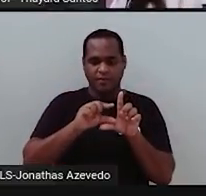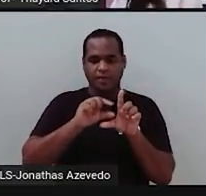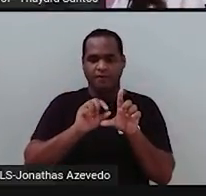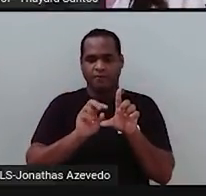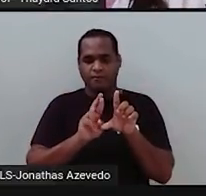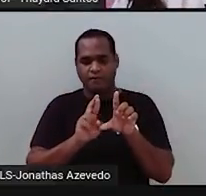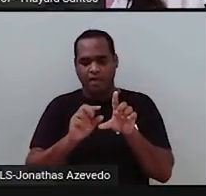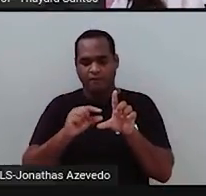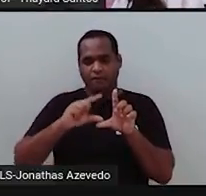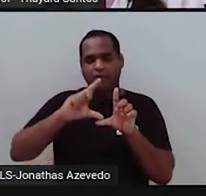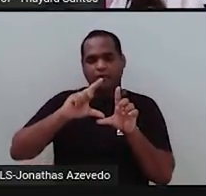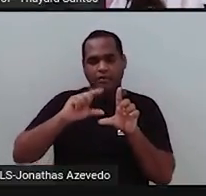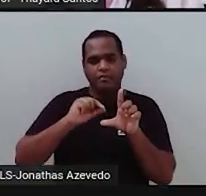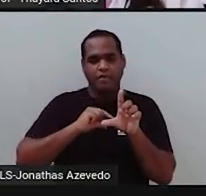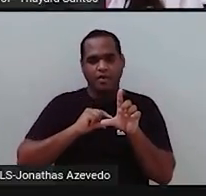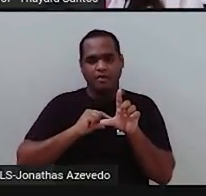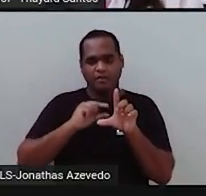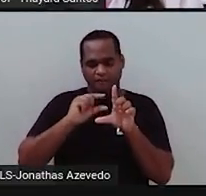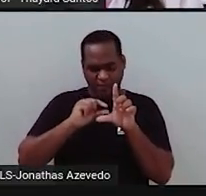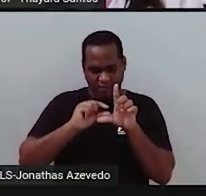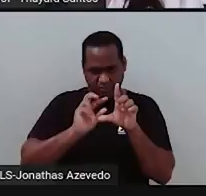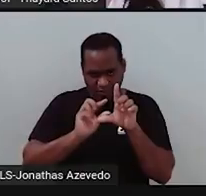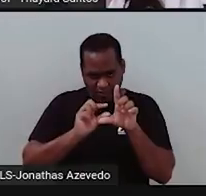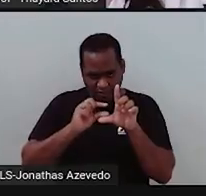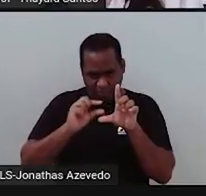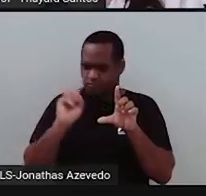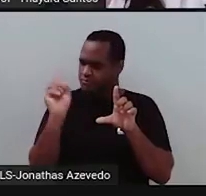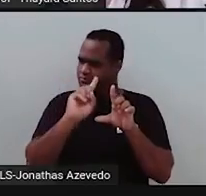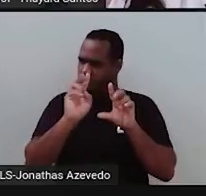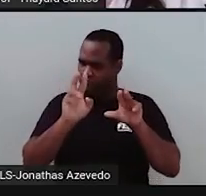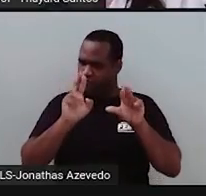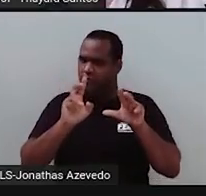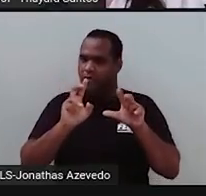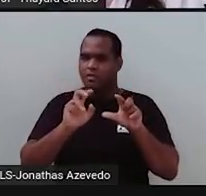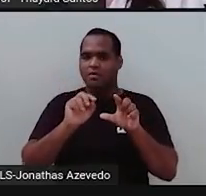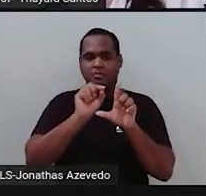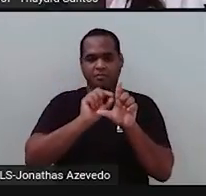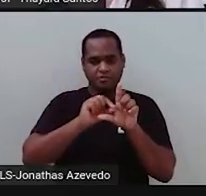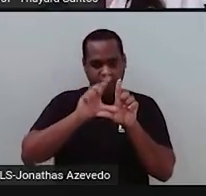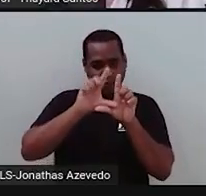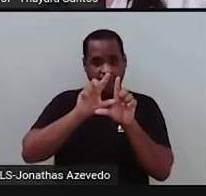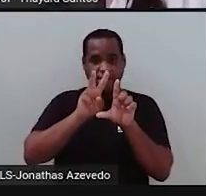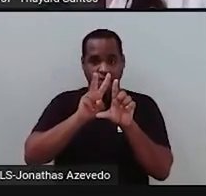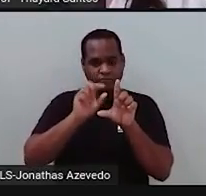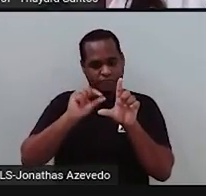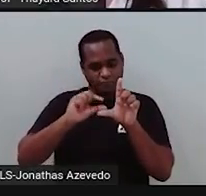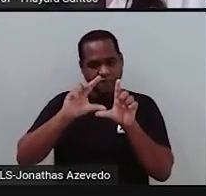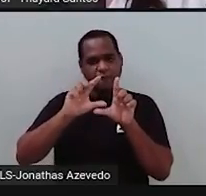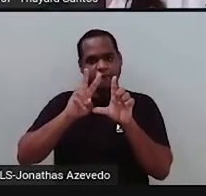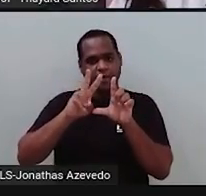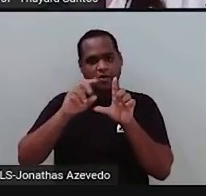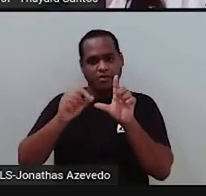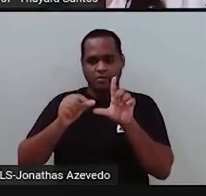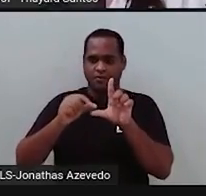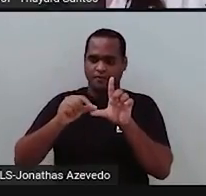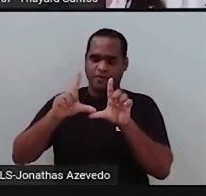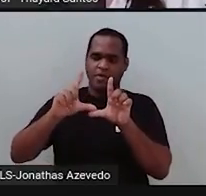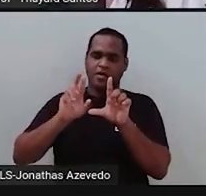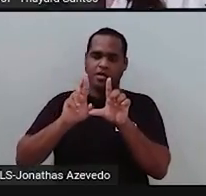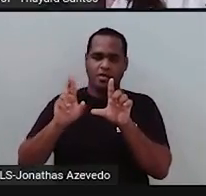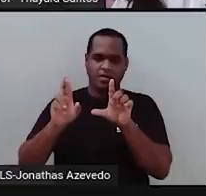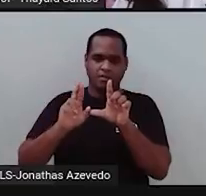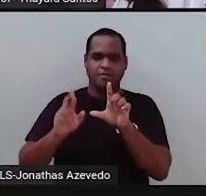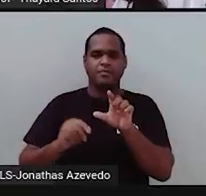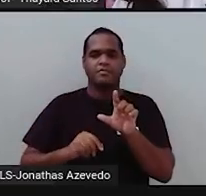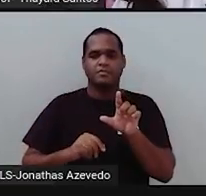Rzinho. Então, vai vir um Vzinho para um gameta, um Rzinho para outro gameta. E para esse daqui também vai